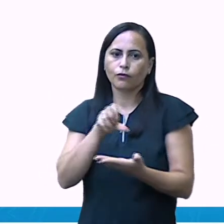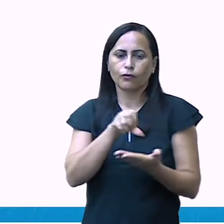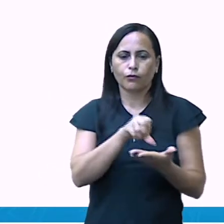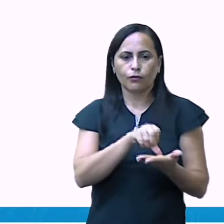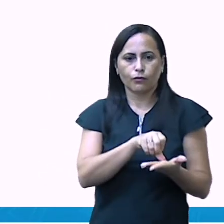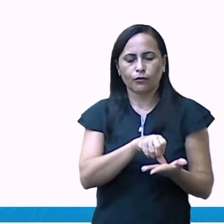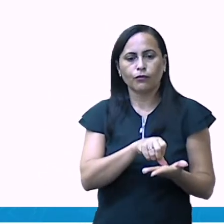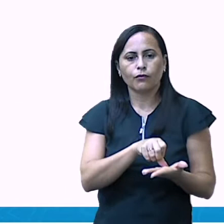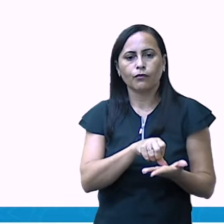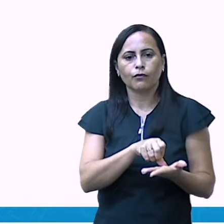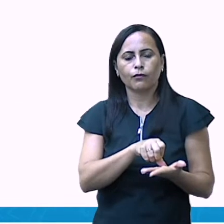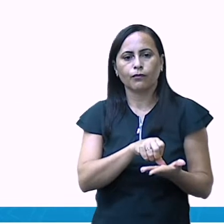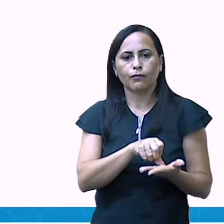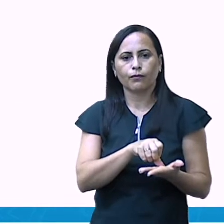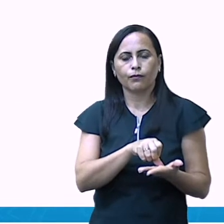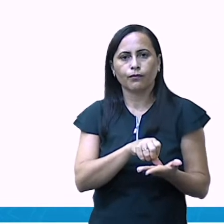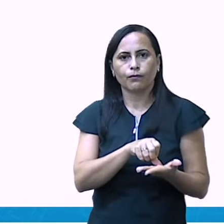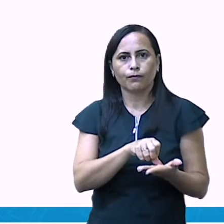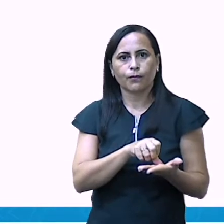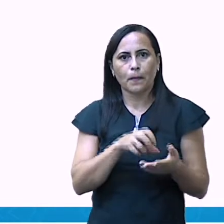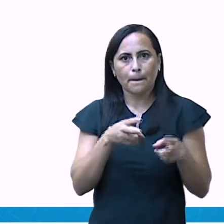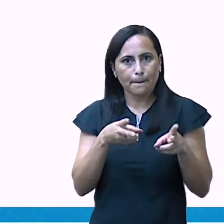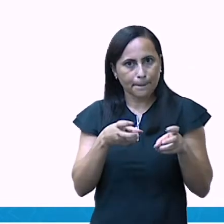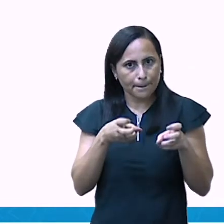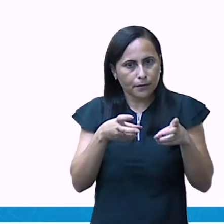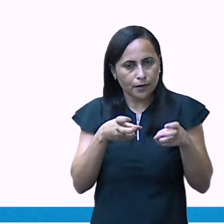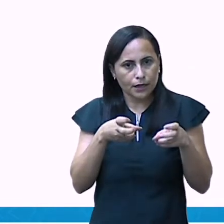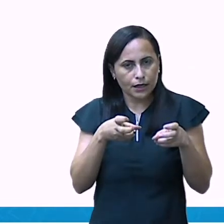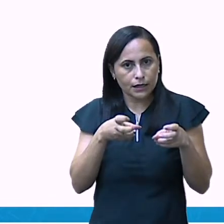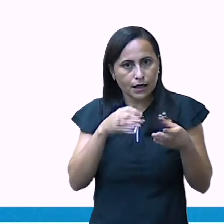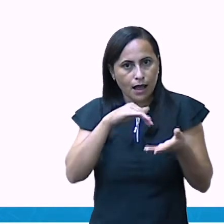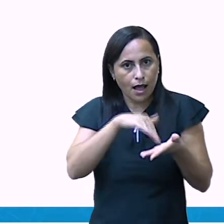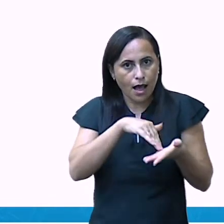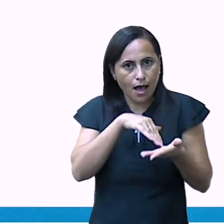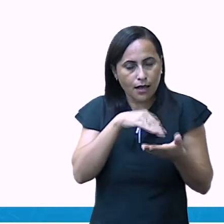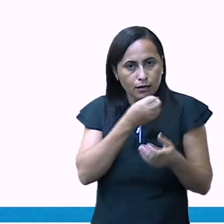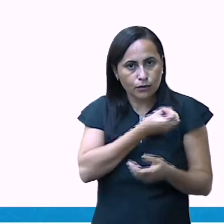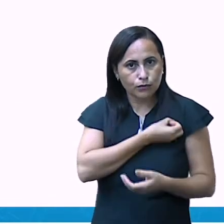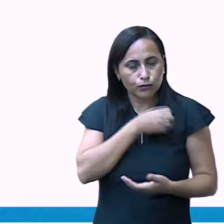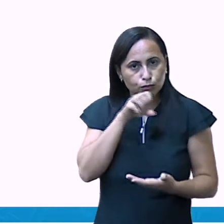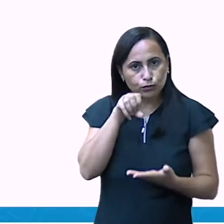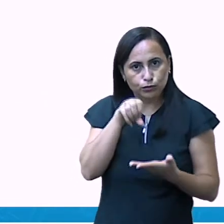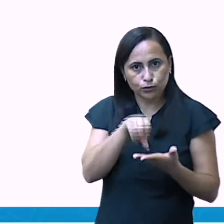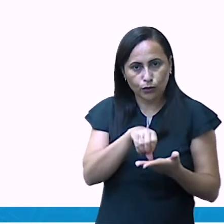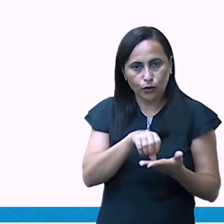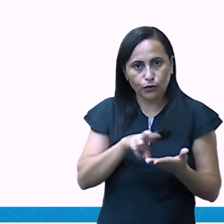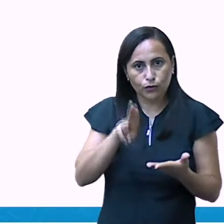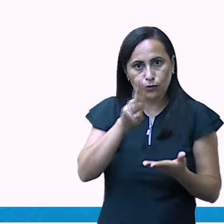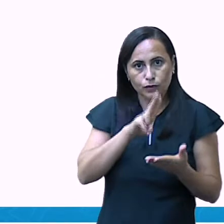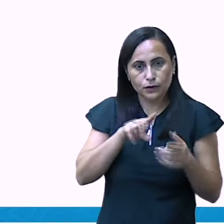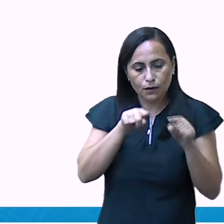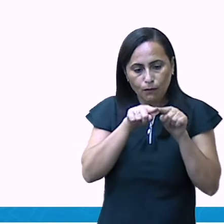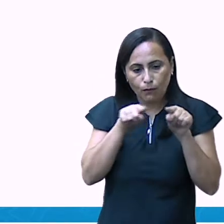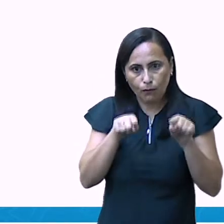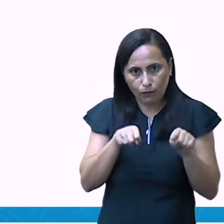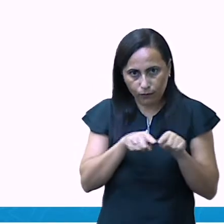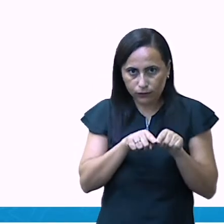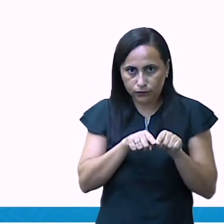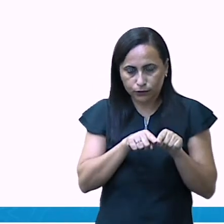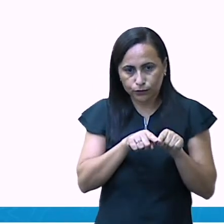oito, nove. Percebam que até o número nove nós utilizamos os cubinhos.